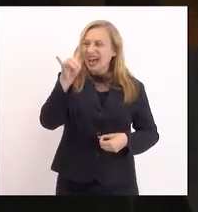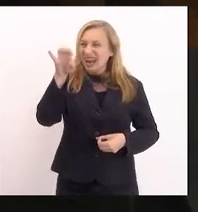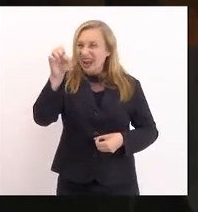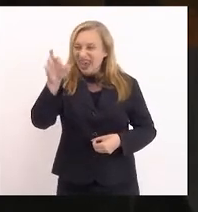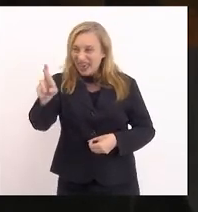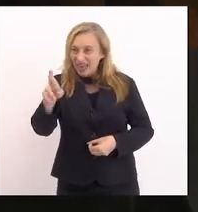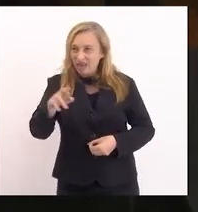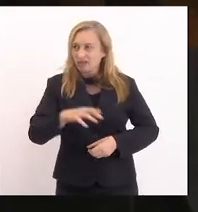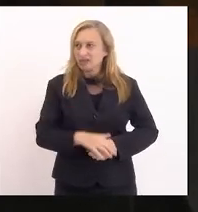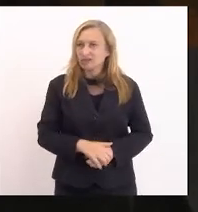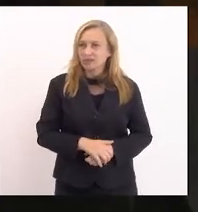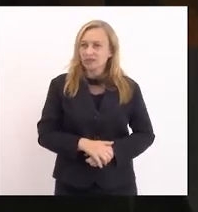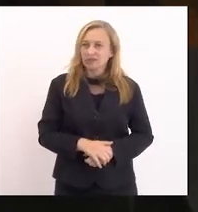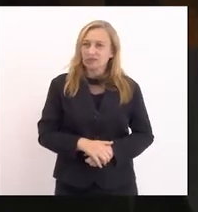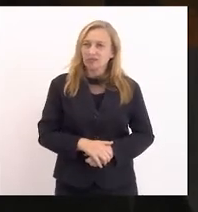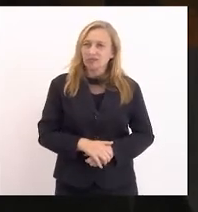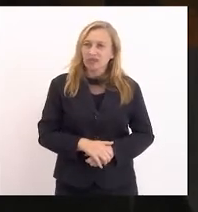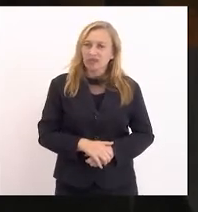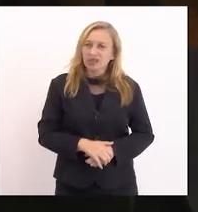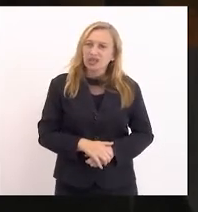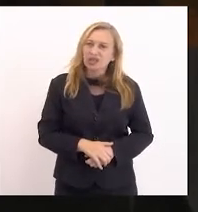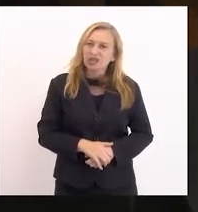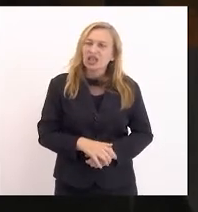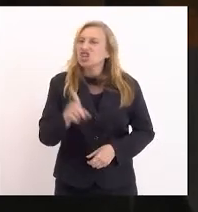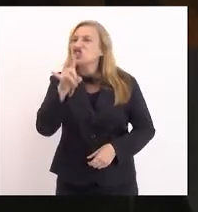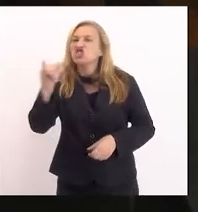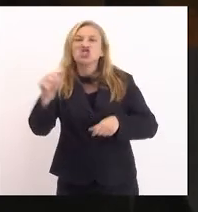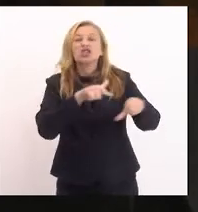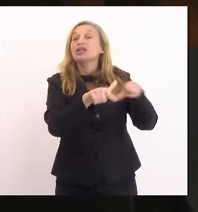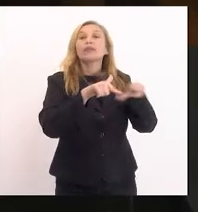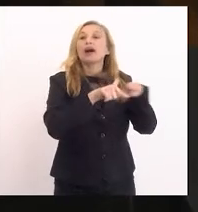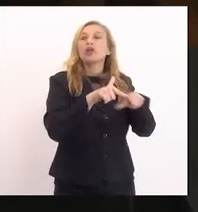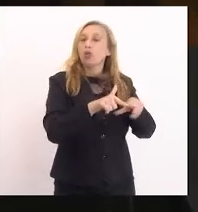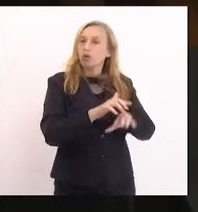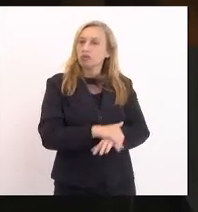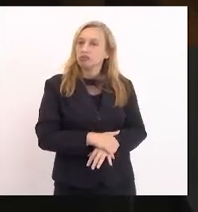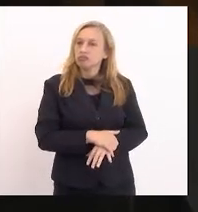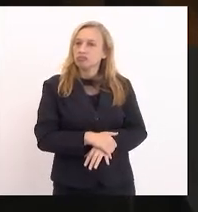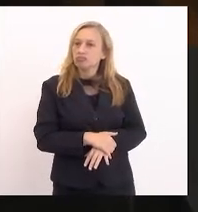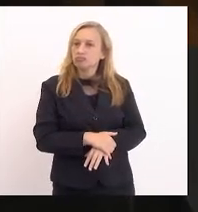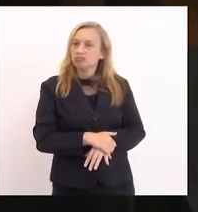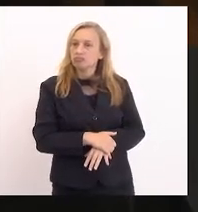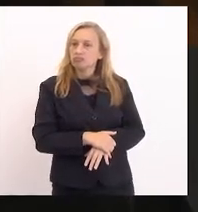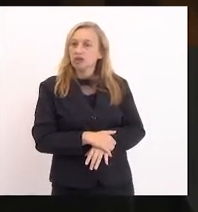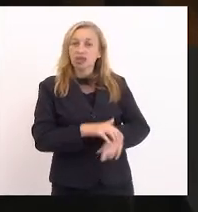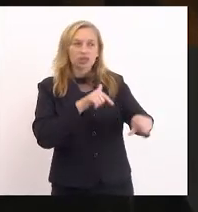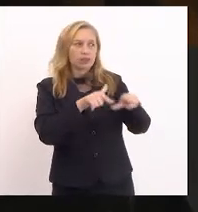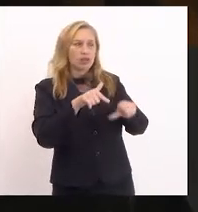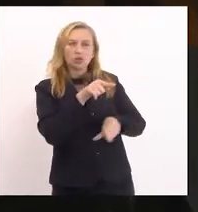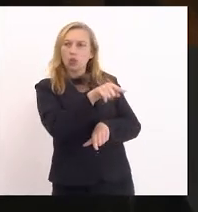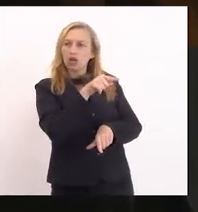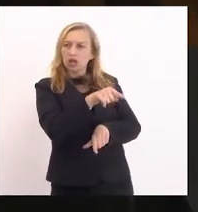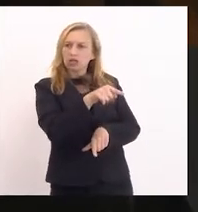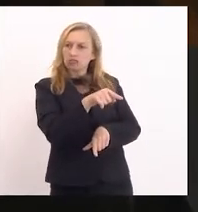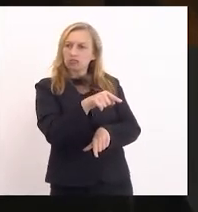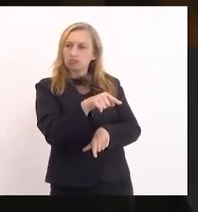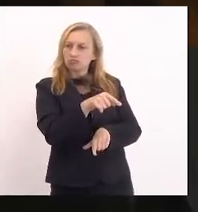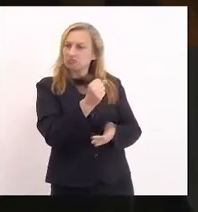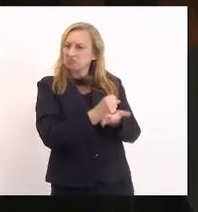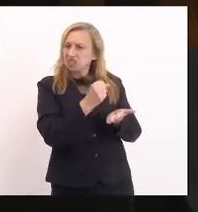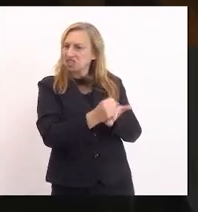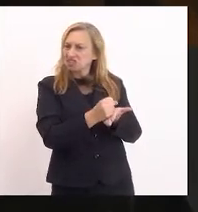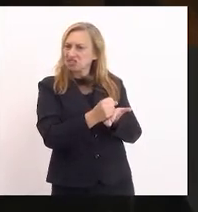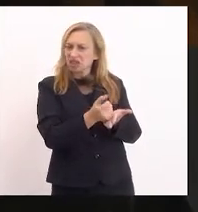para reivindicar dias trabalhados, era um trabalhador avulso daquele trailer e